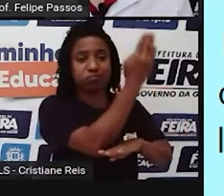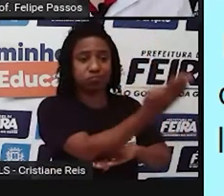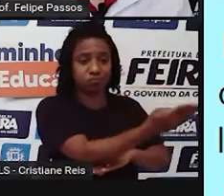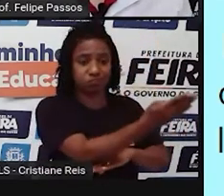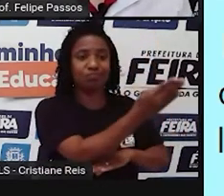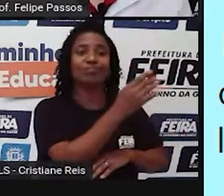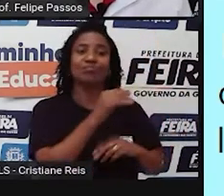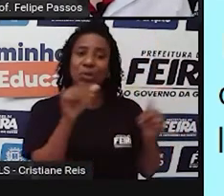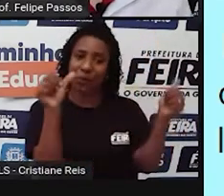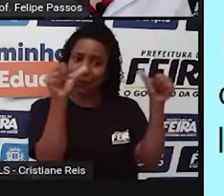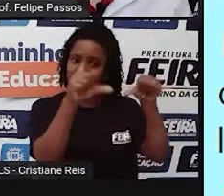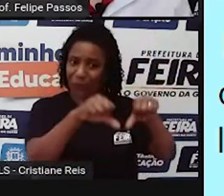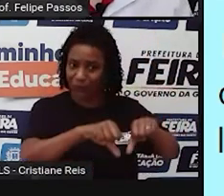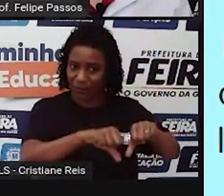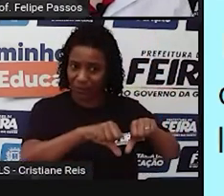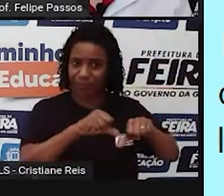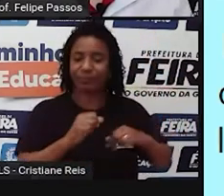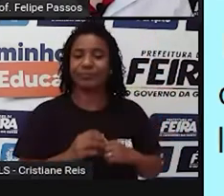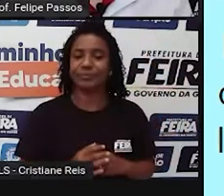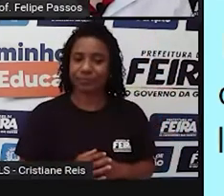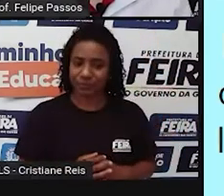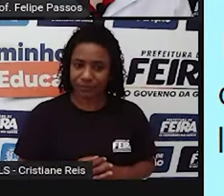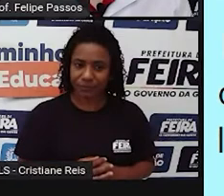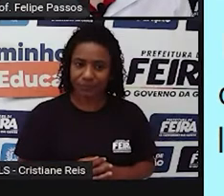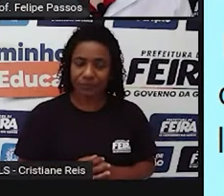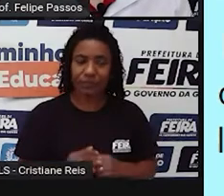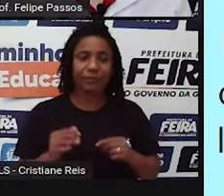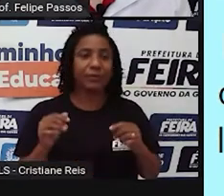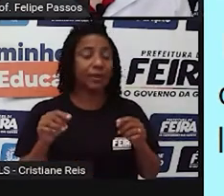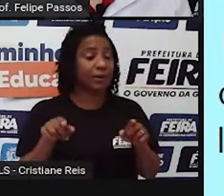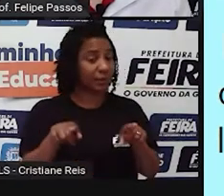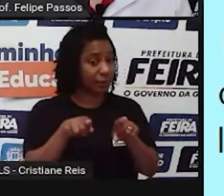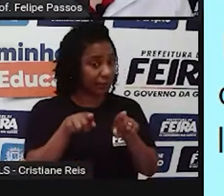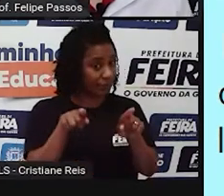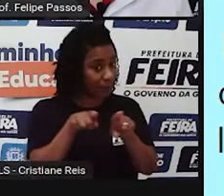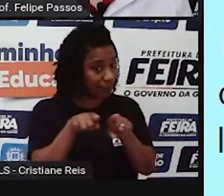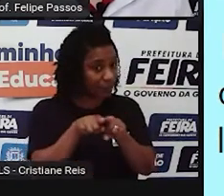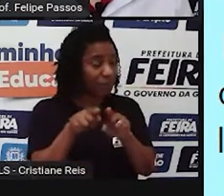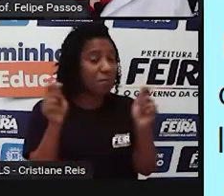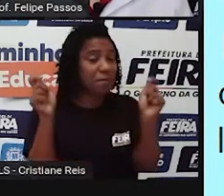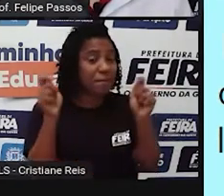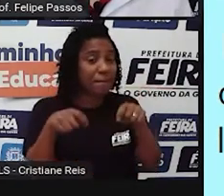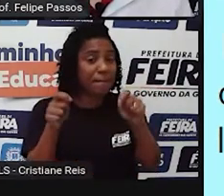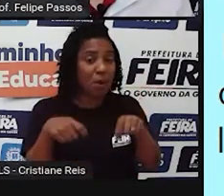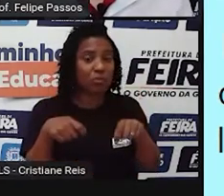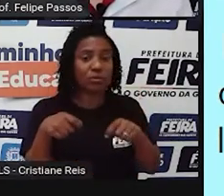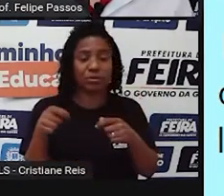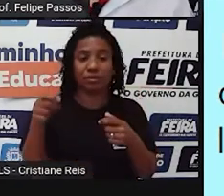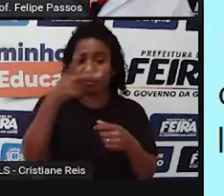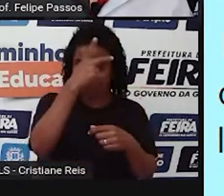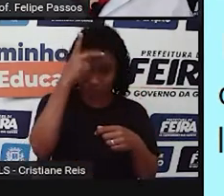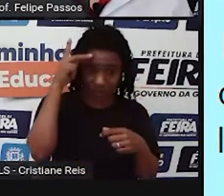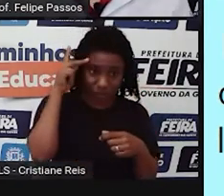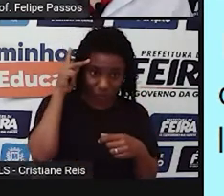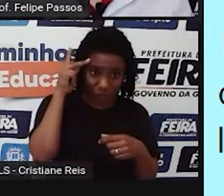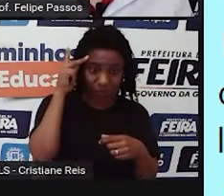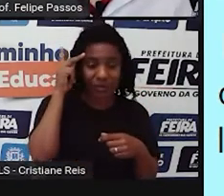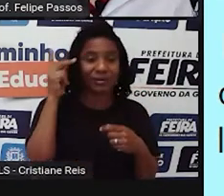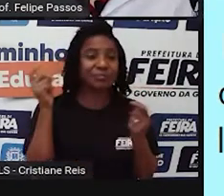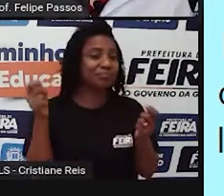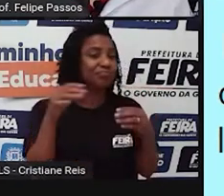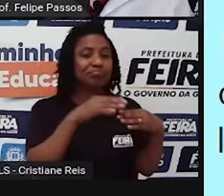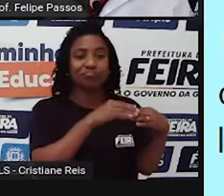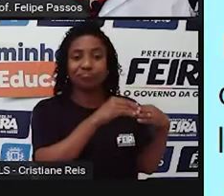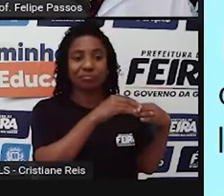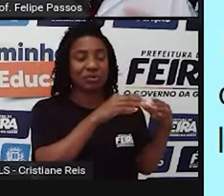algumas interferências de organismos vivos na natureza que vão levar um objeto de um lugar para o outro,